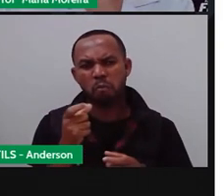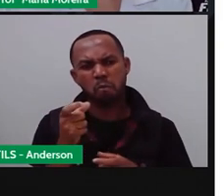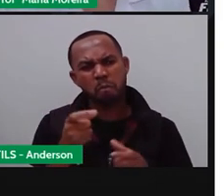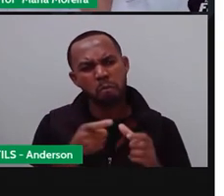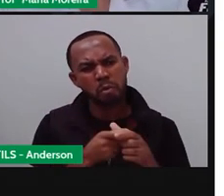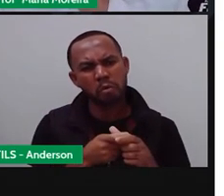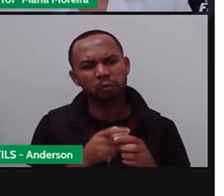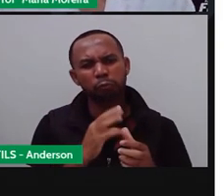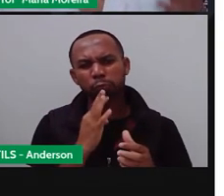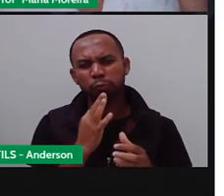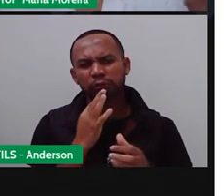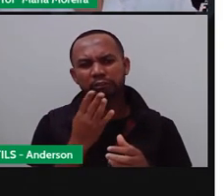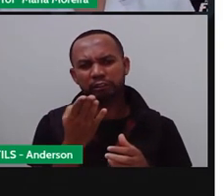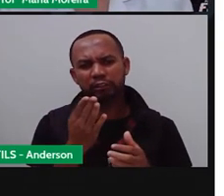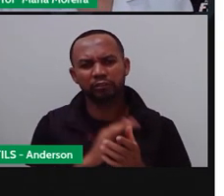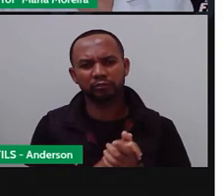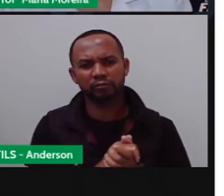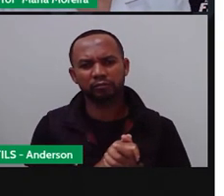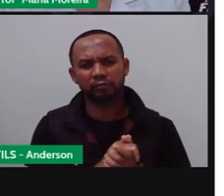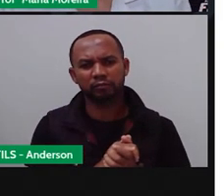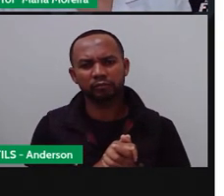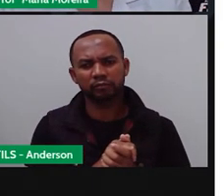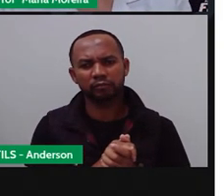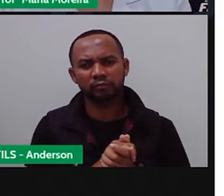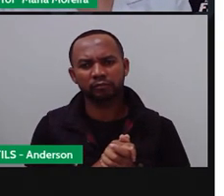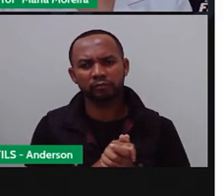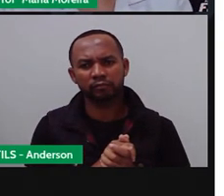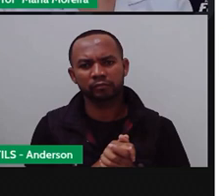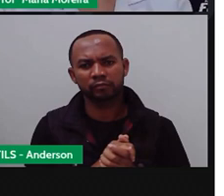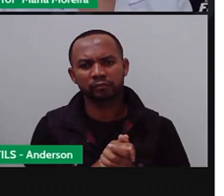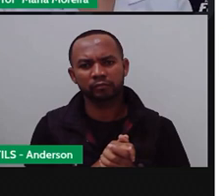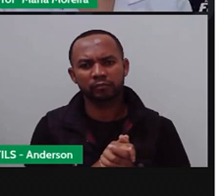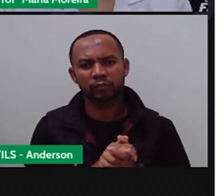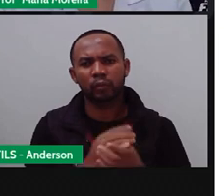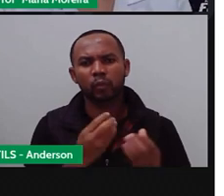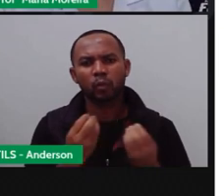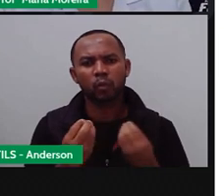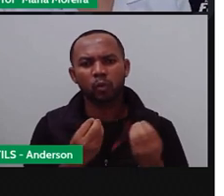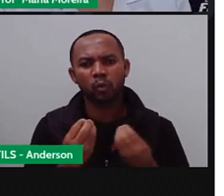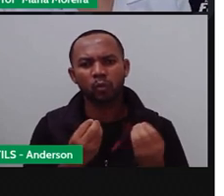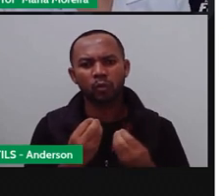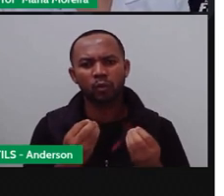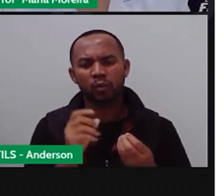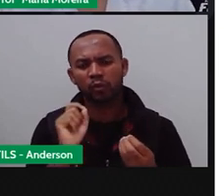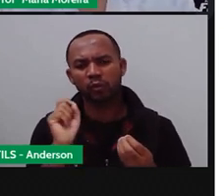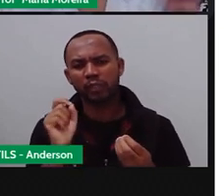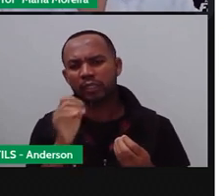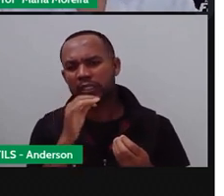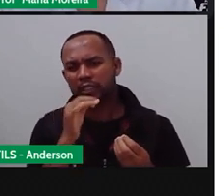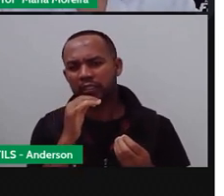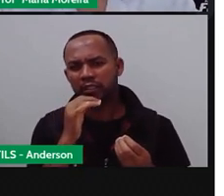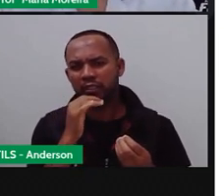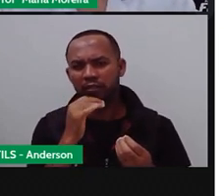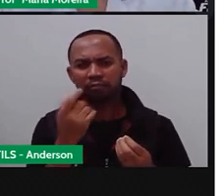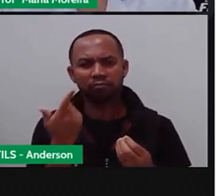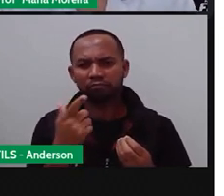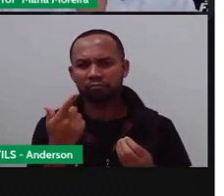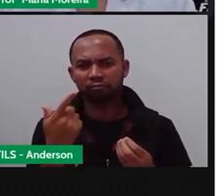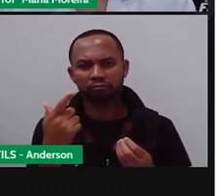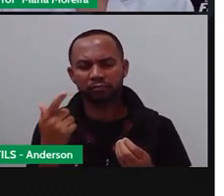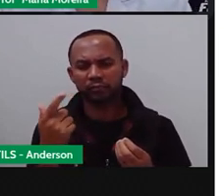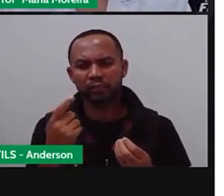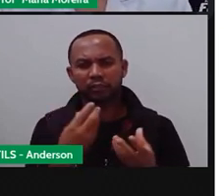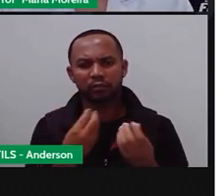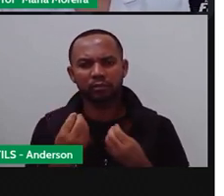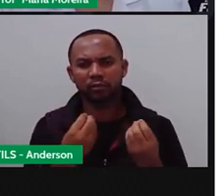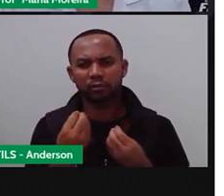Mas, né, existem os que não foram avaliados. E como elas não foram avaliadas, não existe ainda a